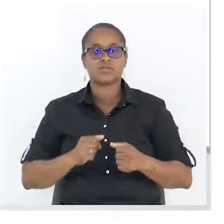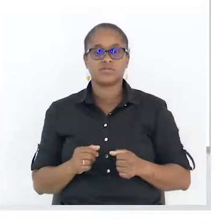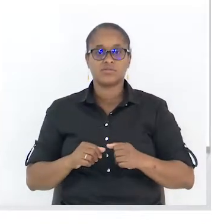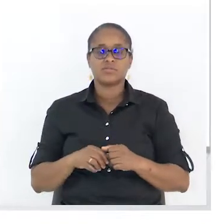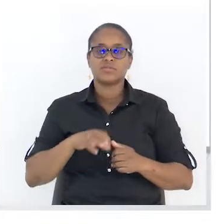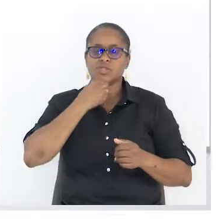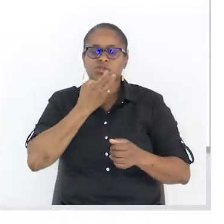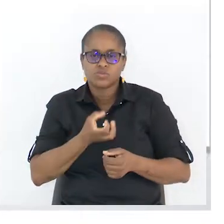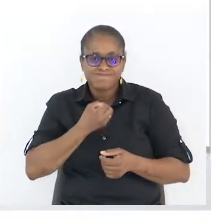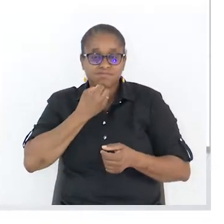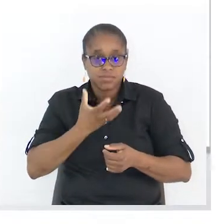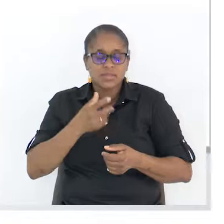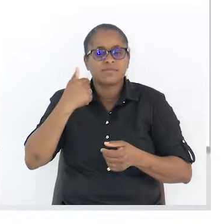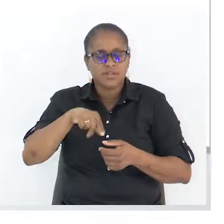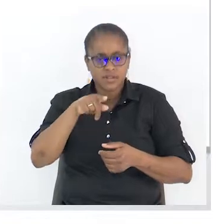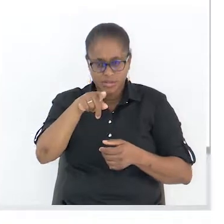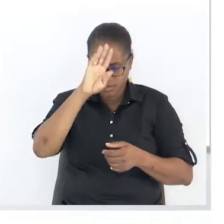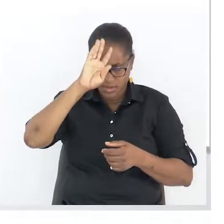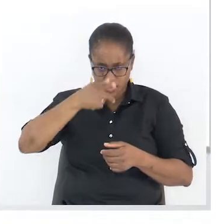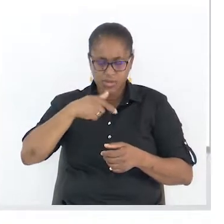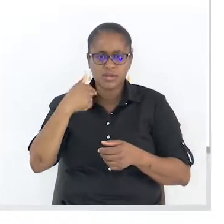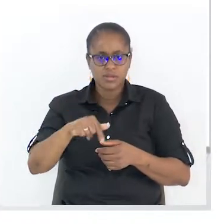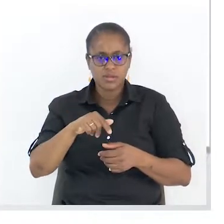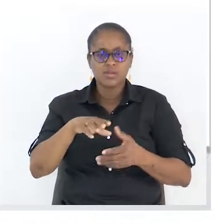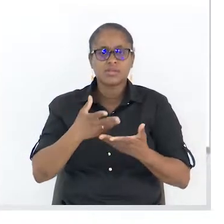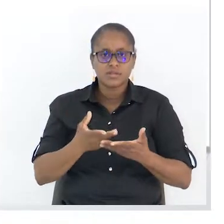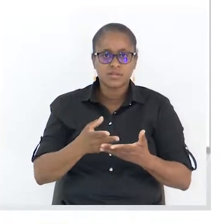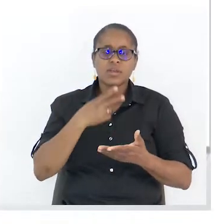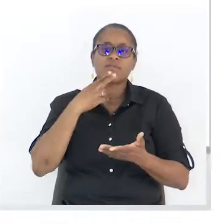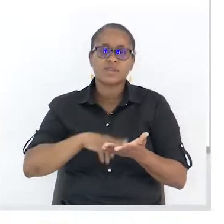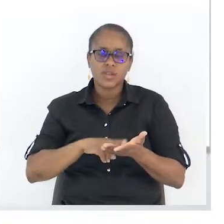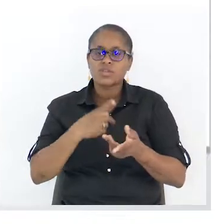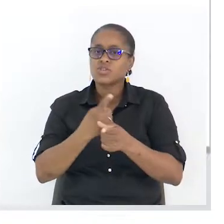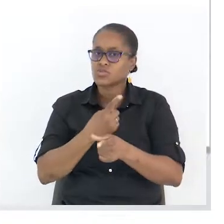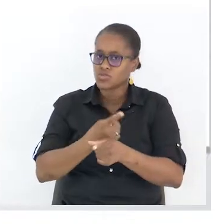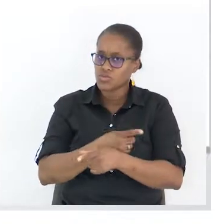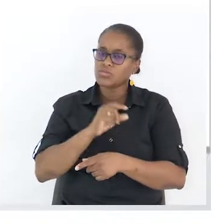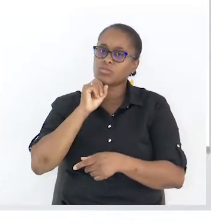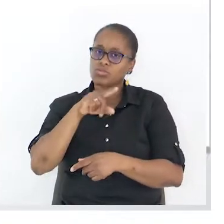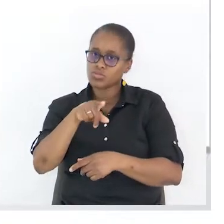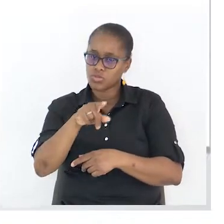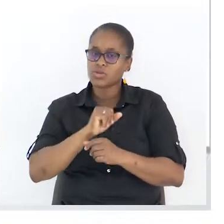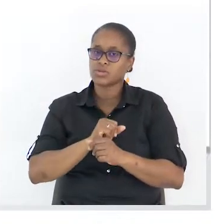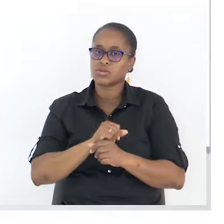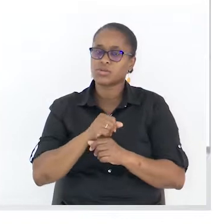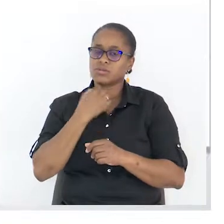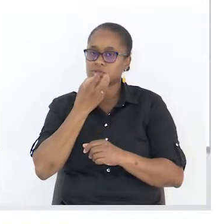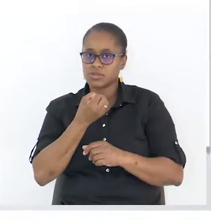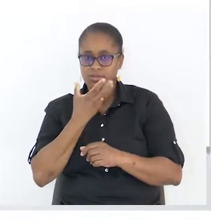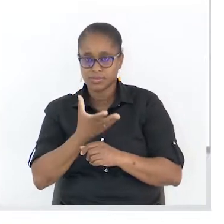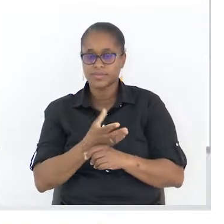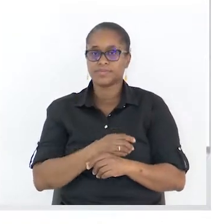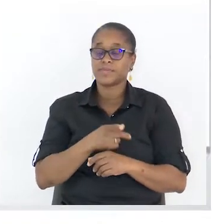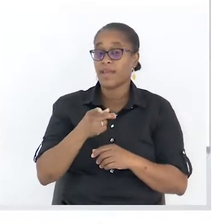tens que dar conta da realidade, da verdade das coisas, para poderes argumentar. Então, aí, credibilidade do texto